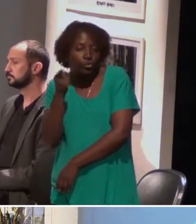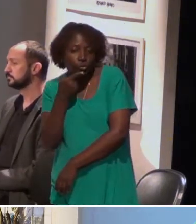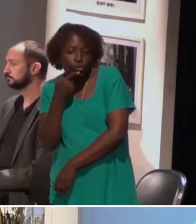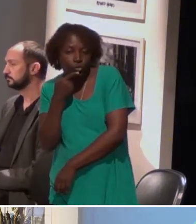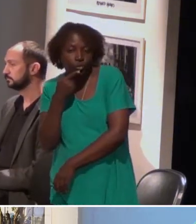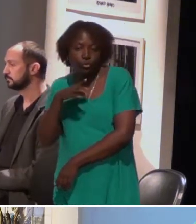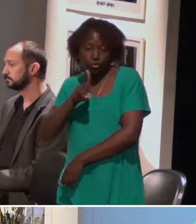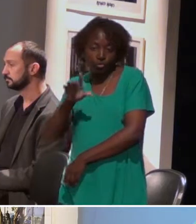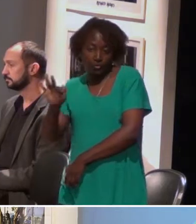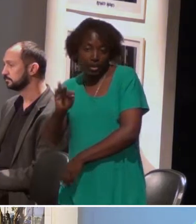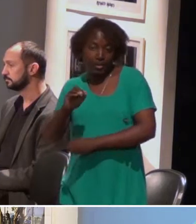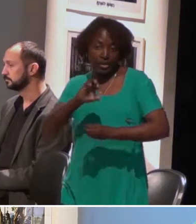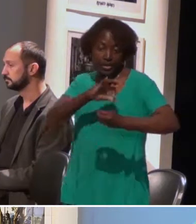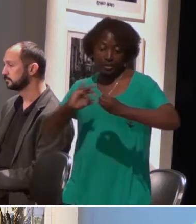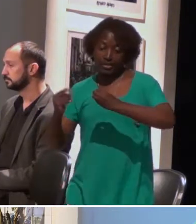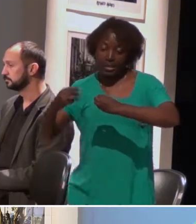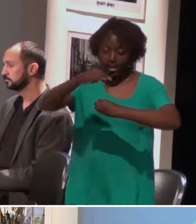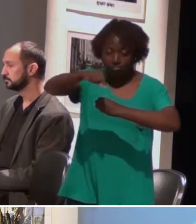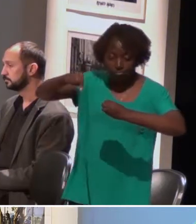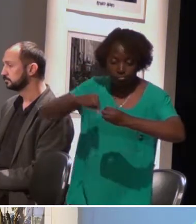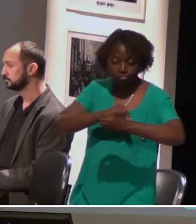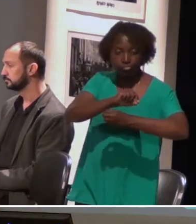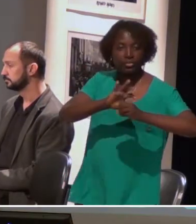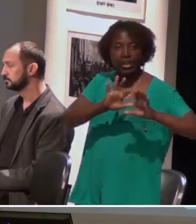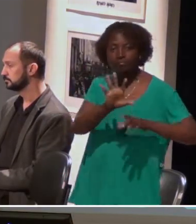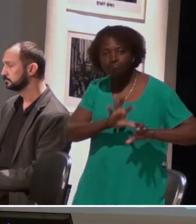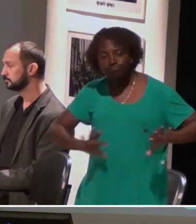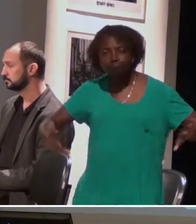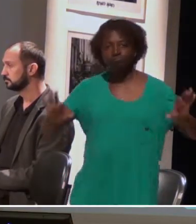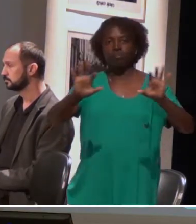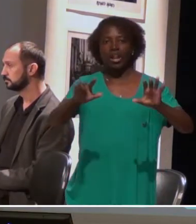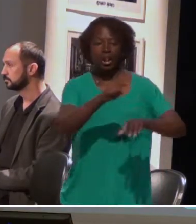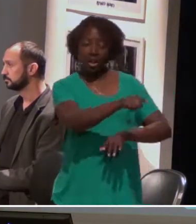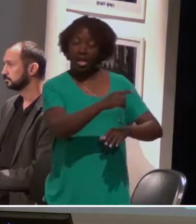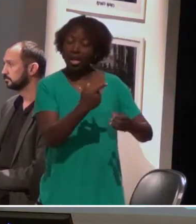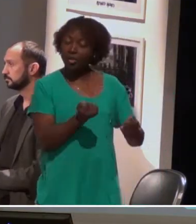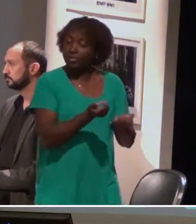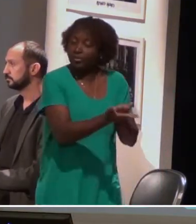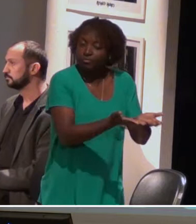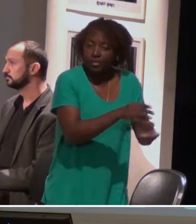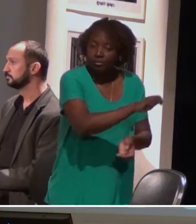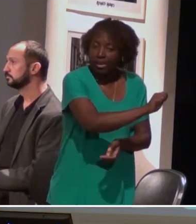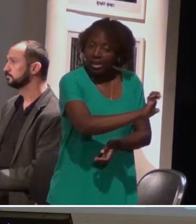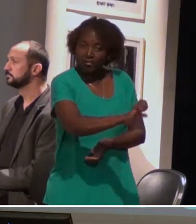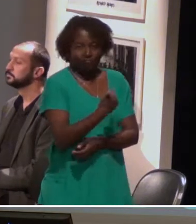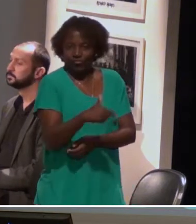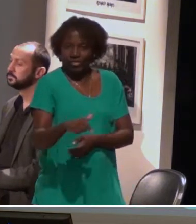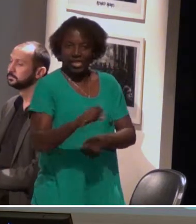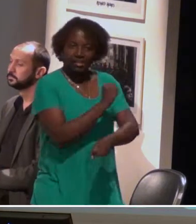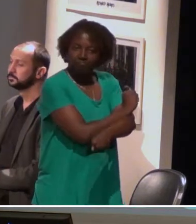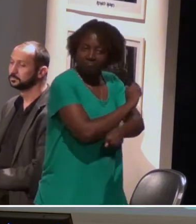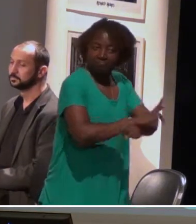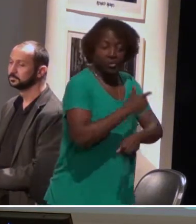Distrito Federal, quanto do entorno do Distrito Federal, porque no entorno eles não têm esse atendimento educacional especializado, não tem sala de